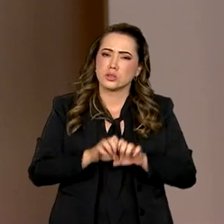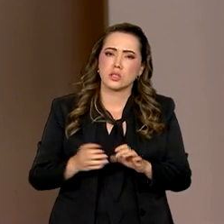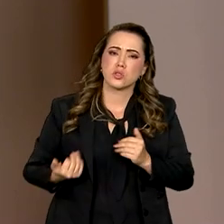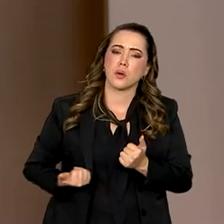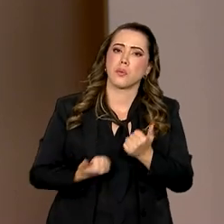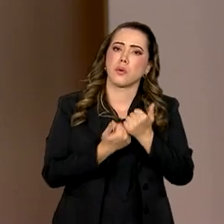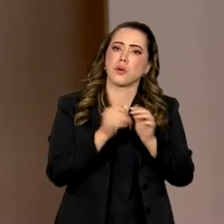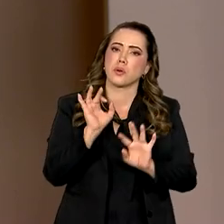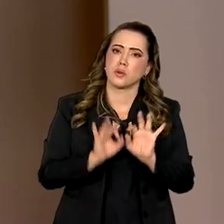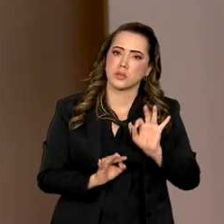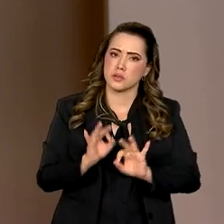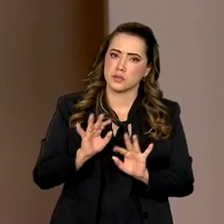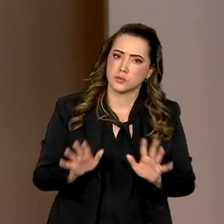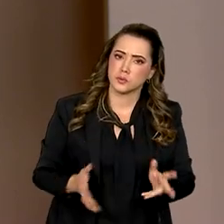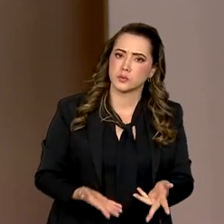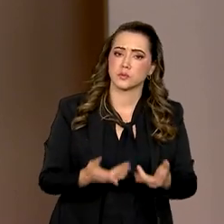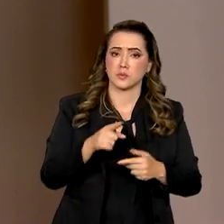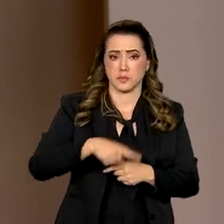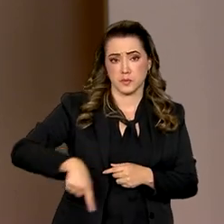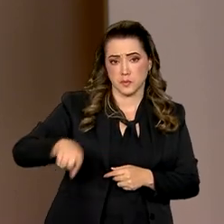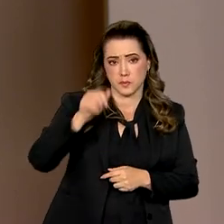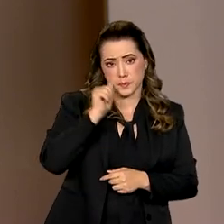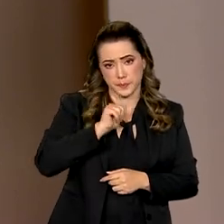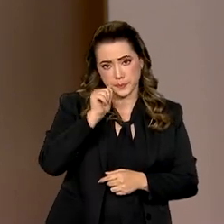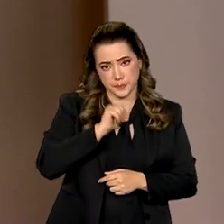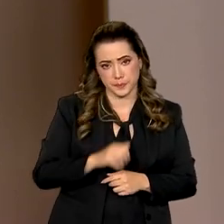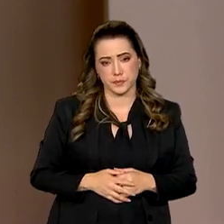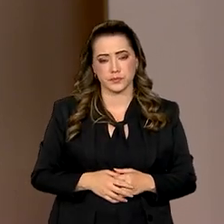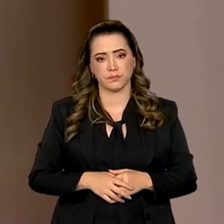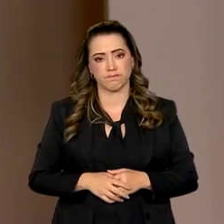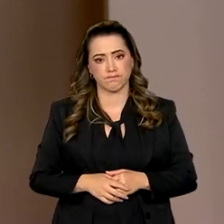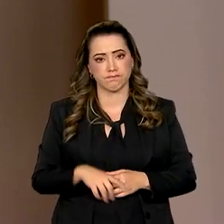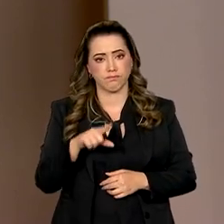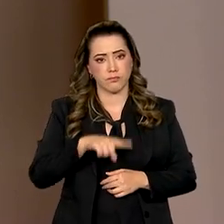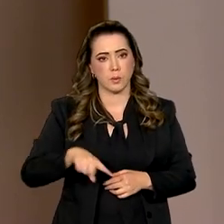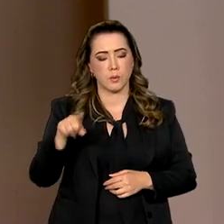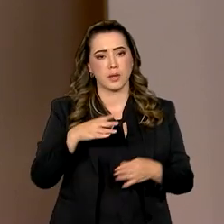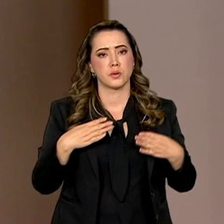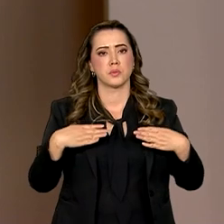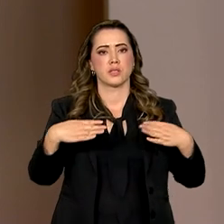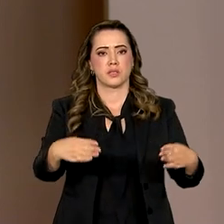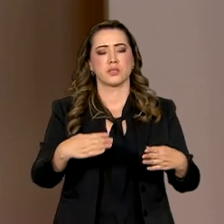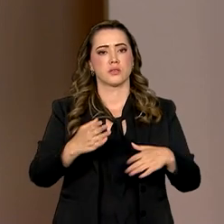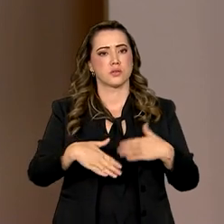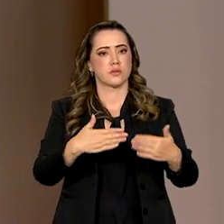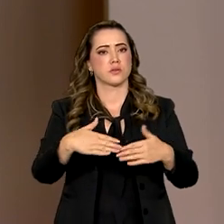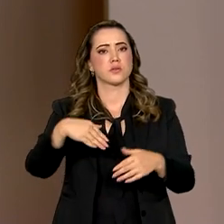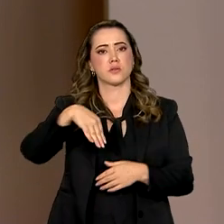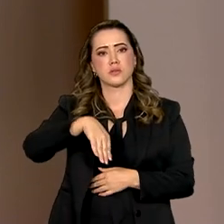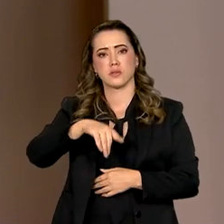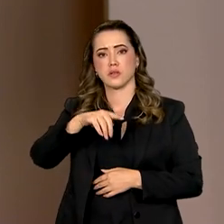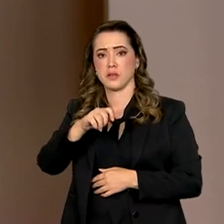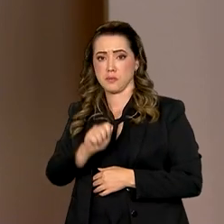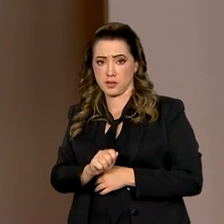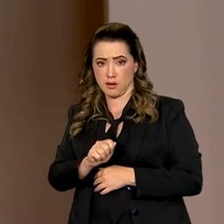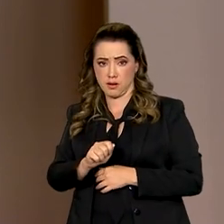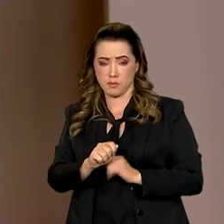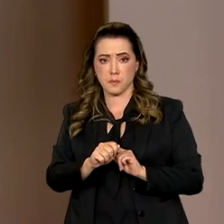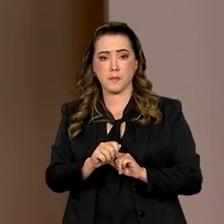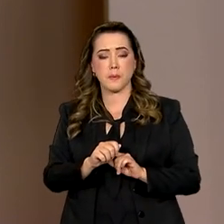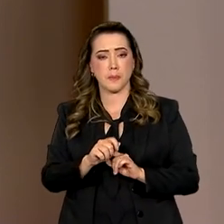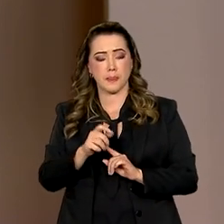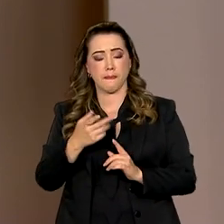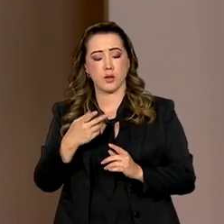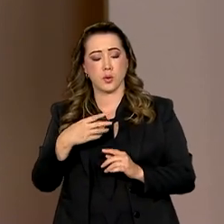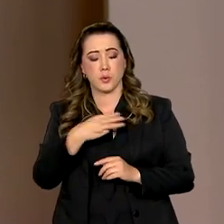apoio e organização produtiva dessas mulheres rurais. Para o ministro do Desenvolvimento Agrário e Agricultura Familiar, Paulo